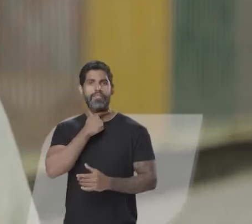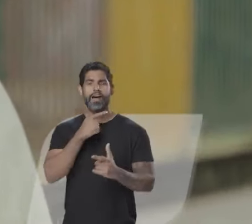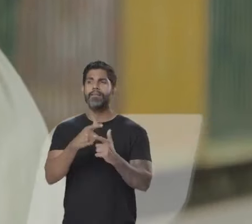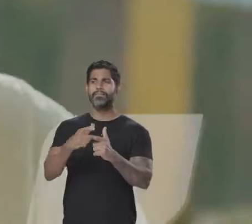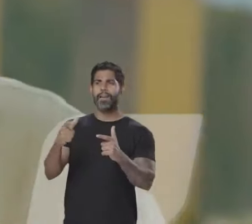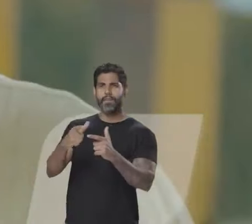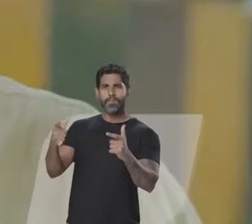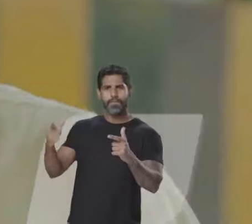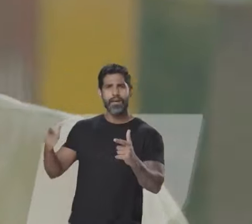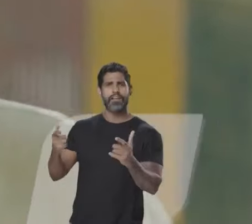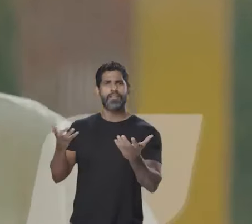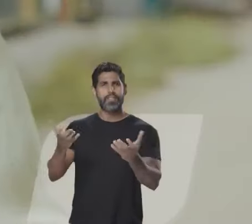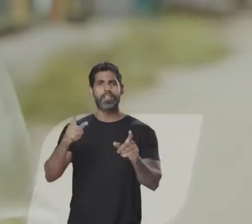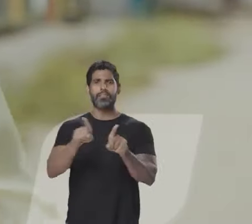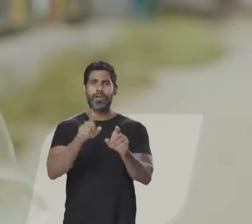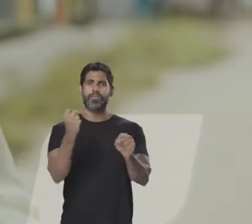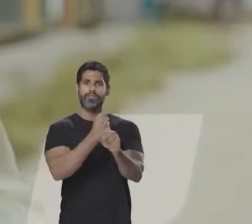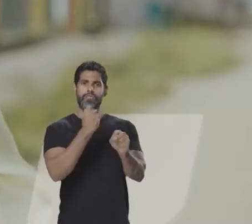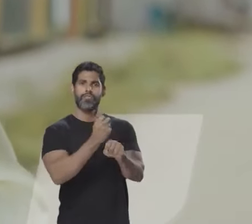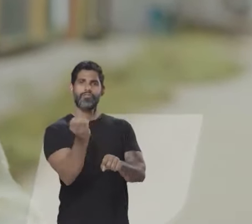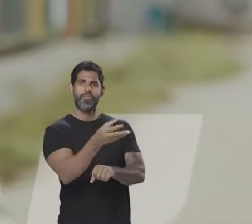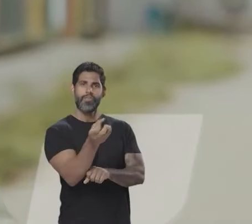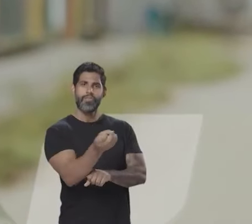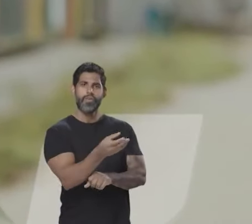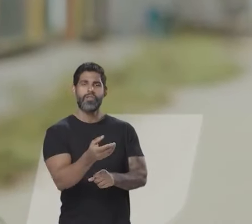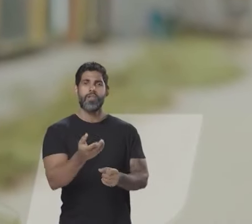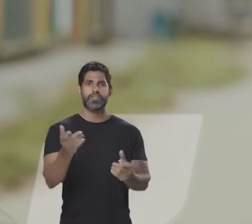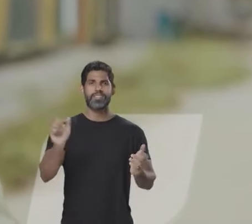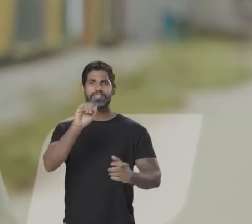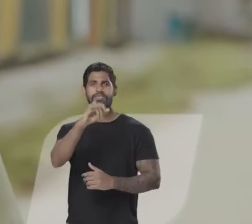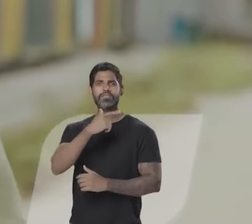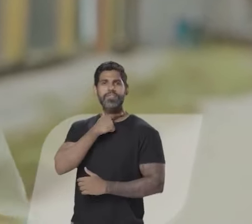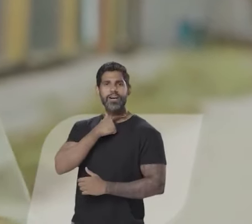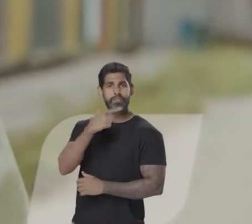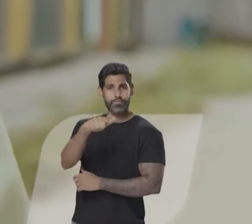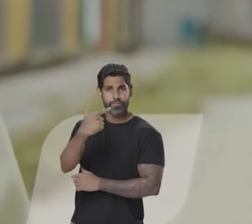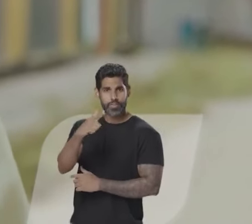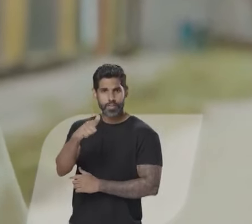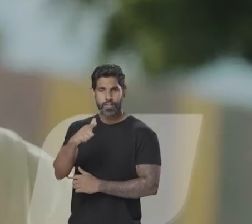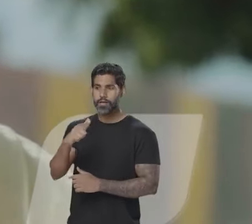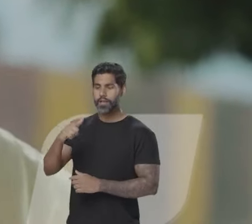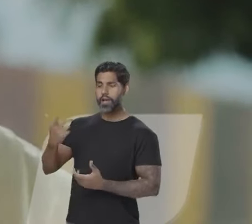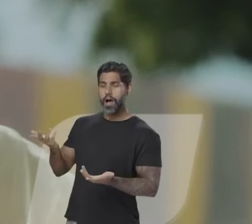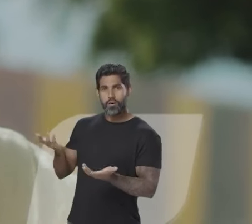vamos construir novas creches Enquanto não tiver vaga disponíveis novas creches